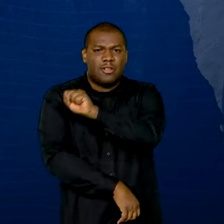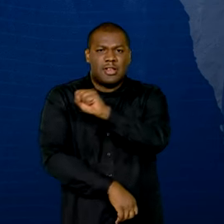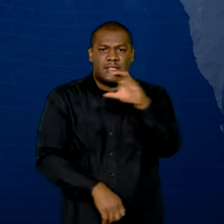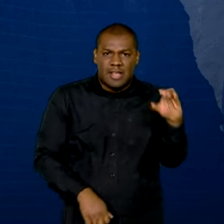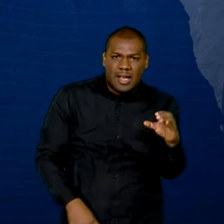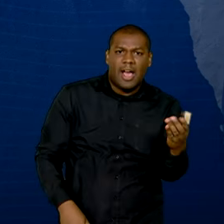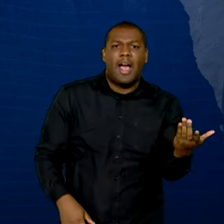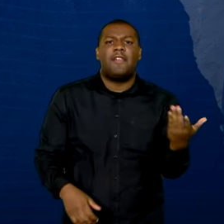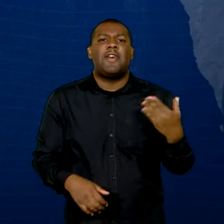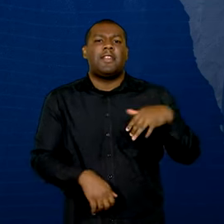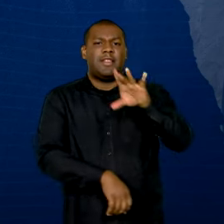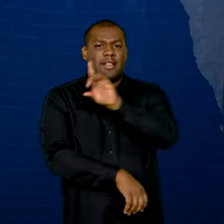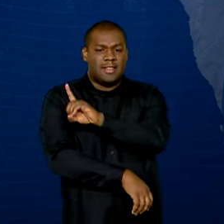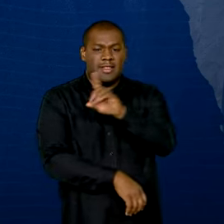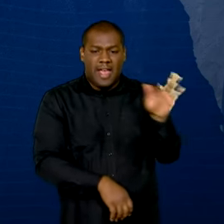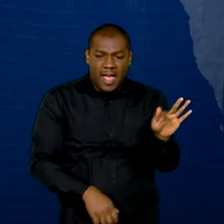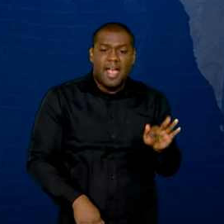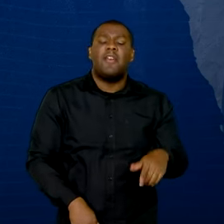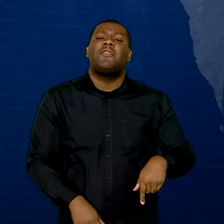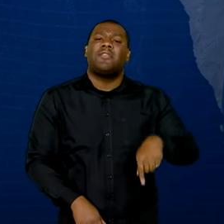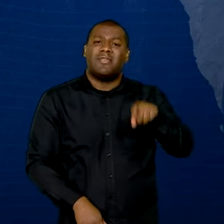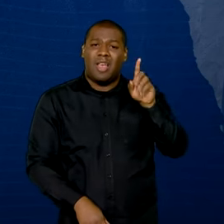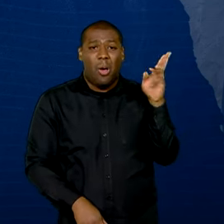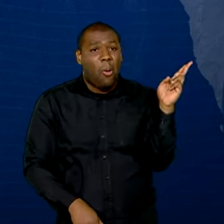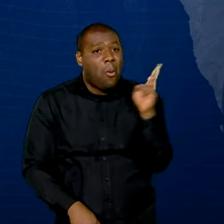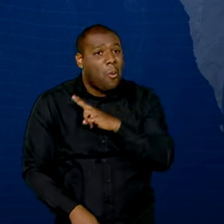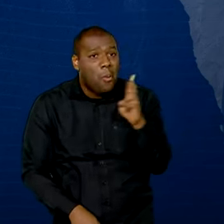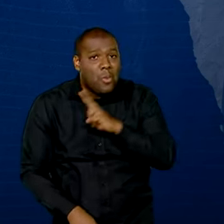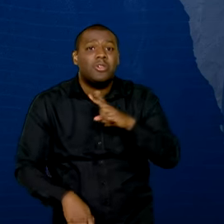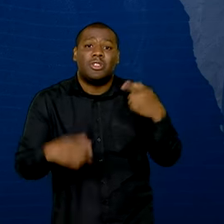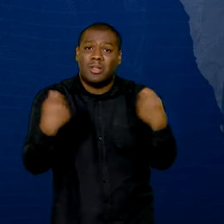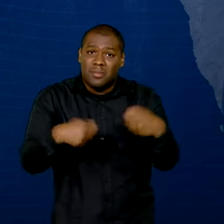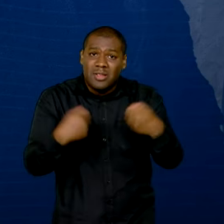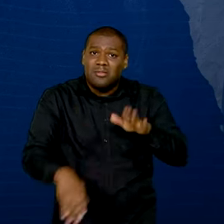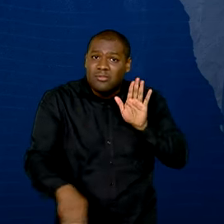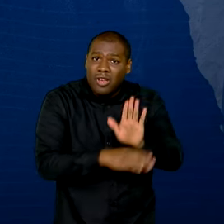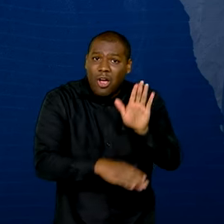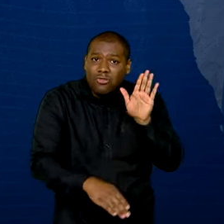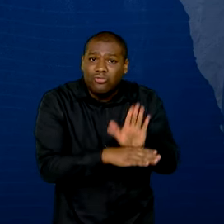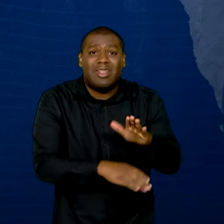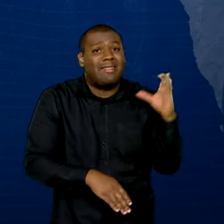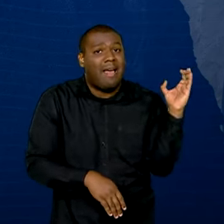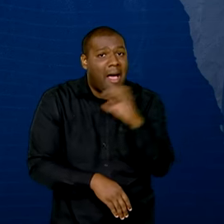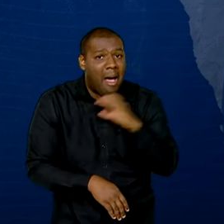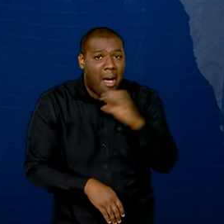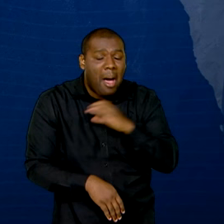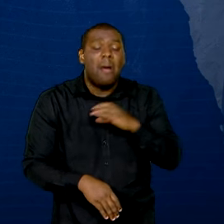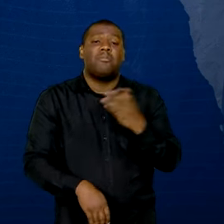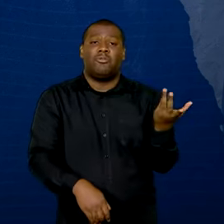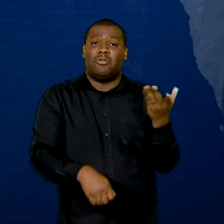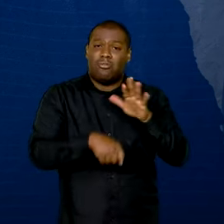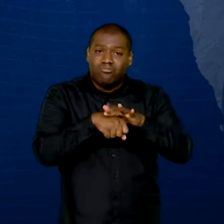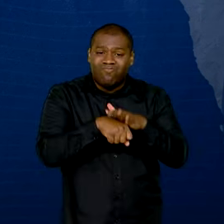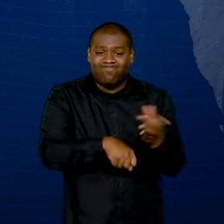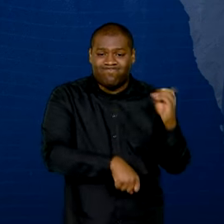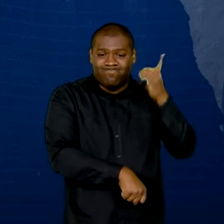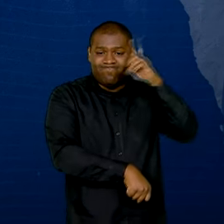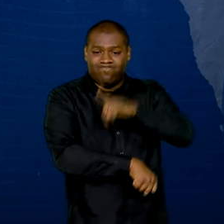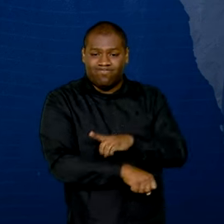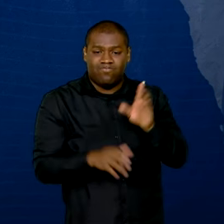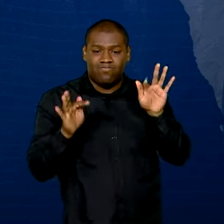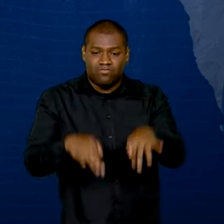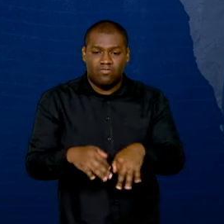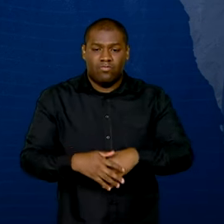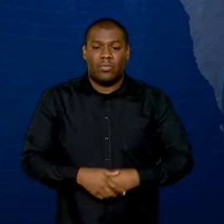Federal já decretaram estado de emergência, o que facilita e agiliza a aplicação dos recursos públicos. Nesta